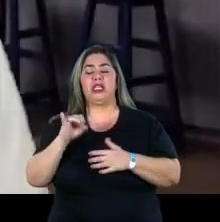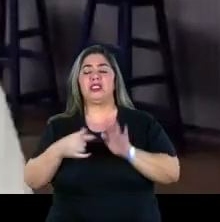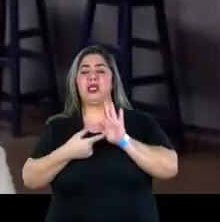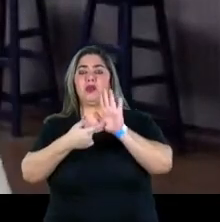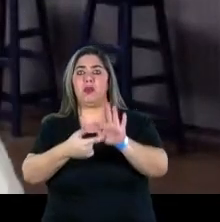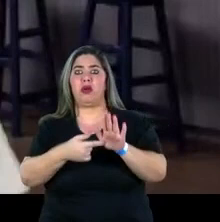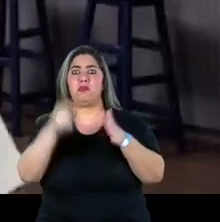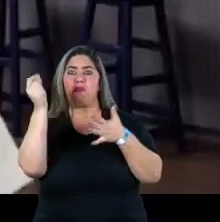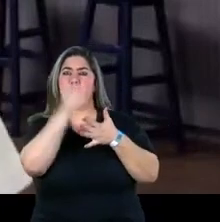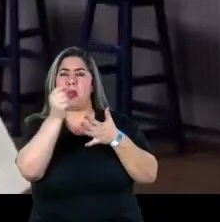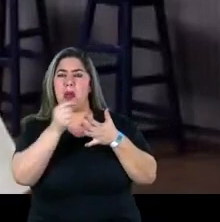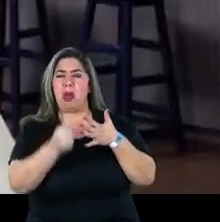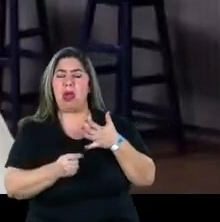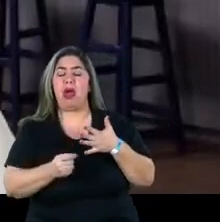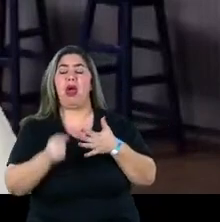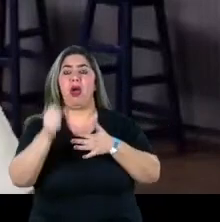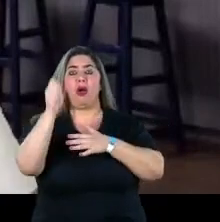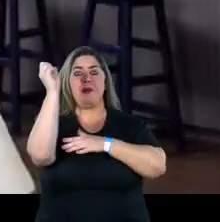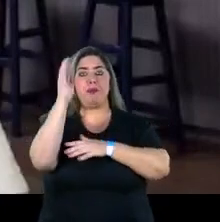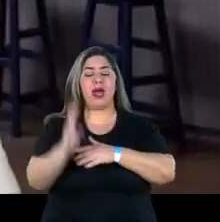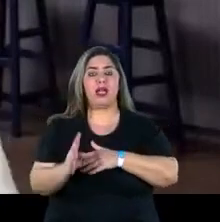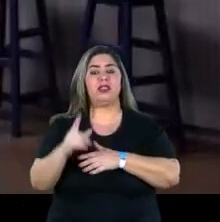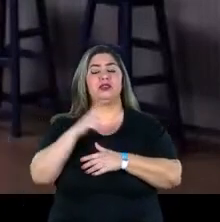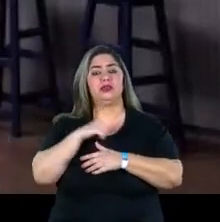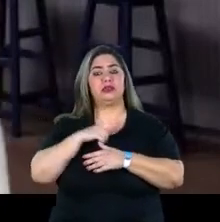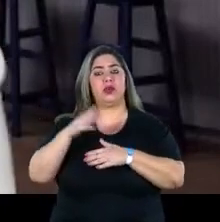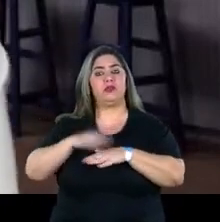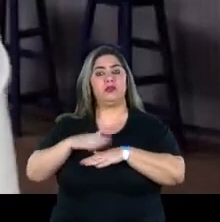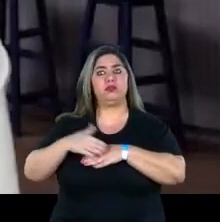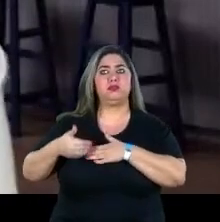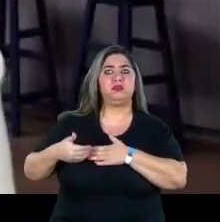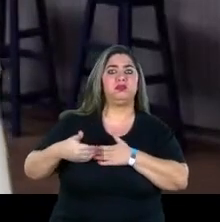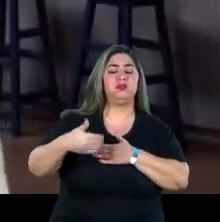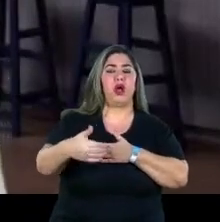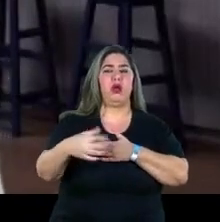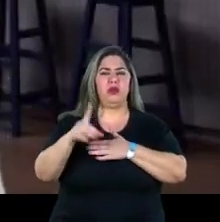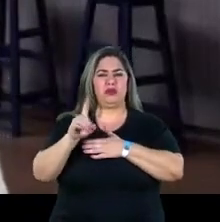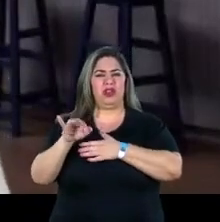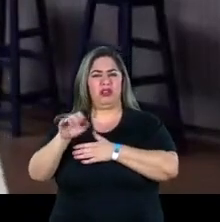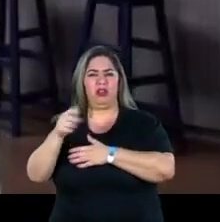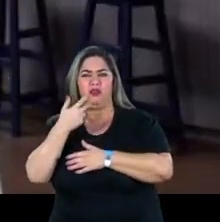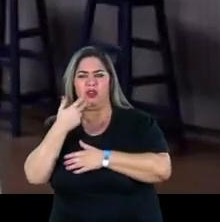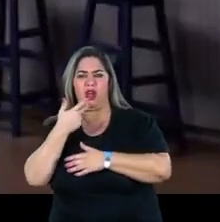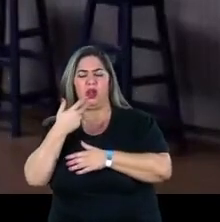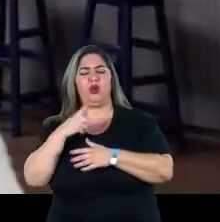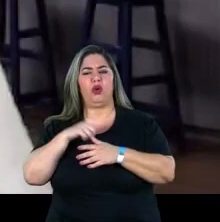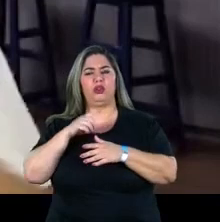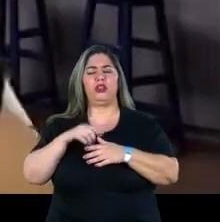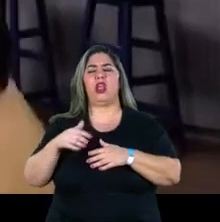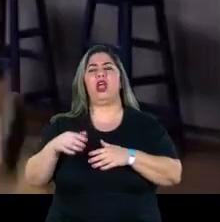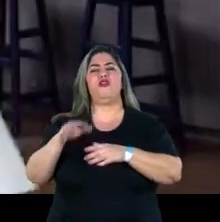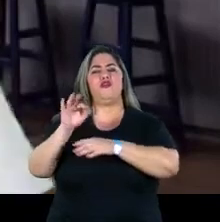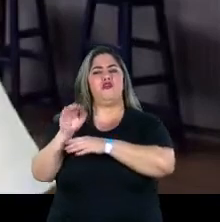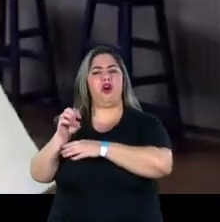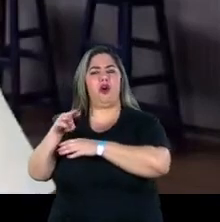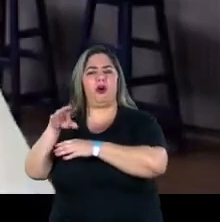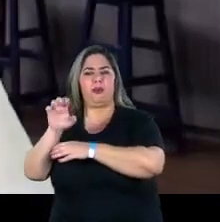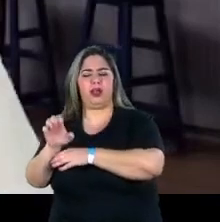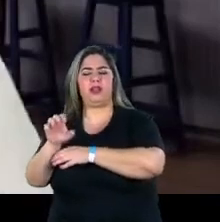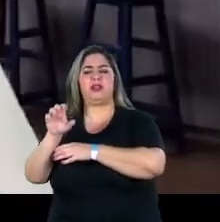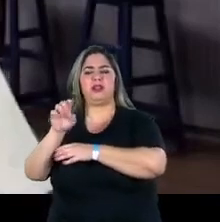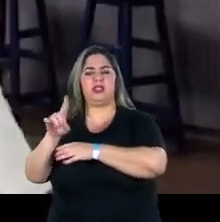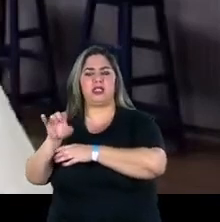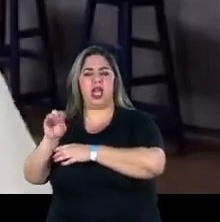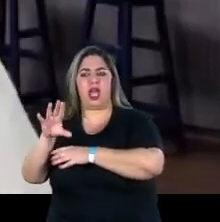indicadores, o Brasil, a partir do momento até que o Danilo citou que se cria o Fome Zero, se cria o Bolsa